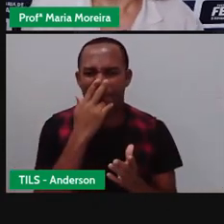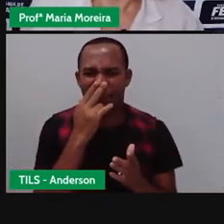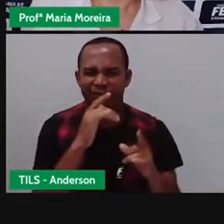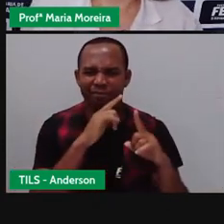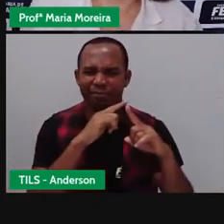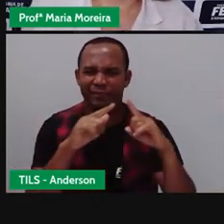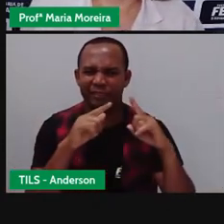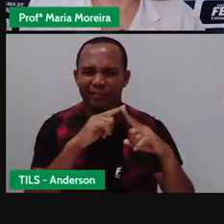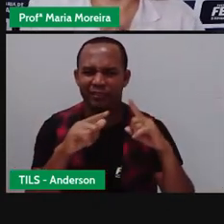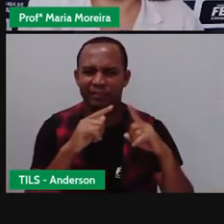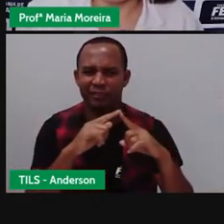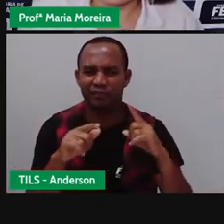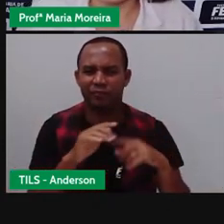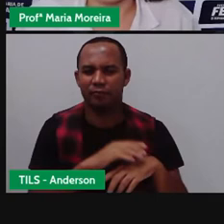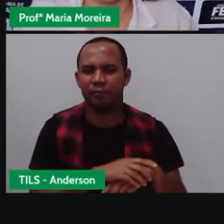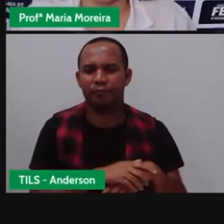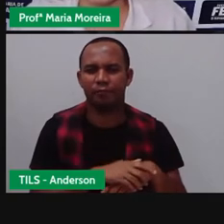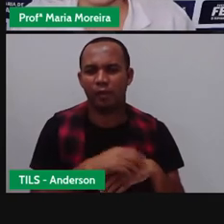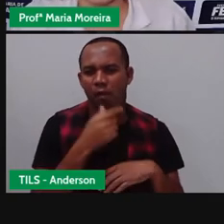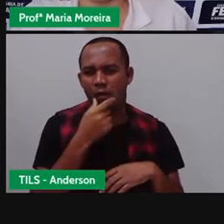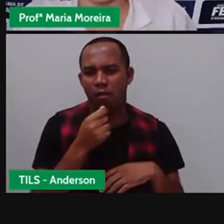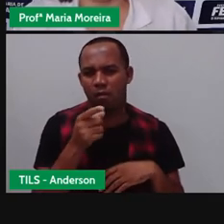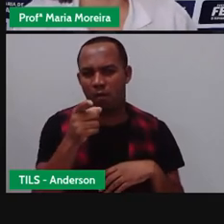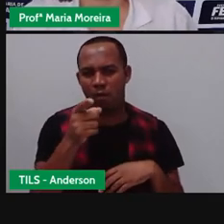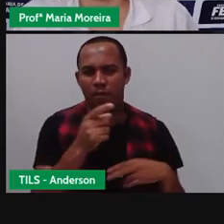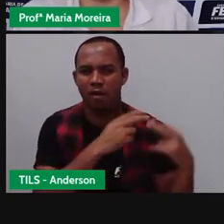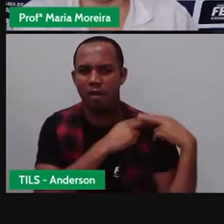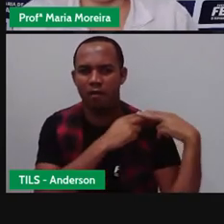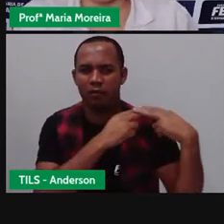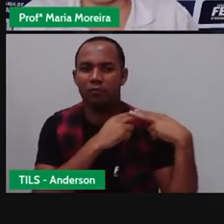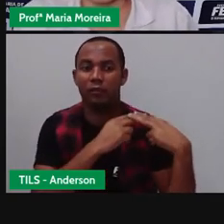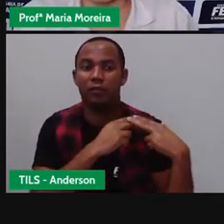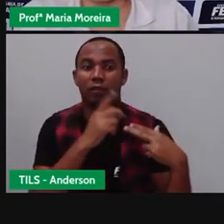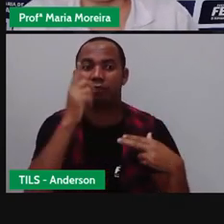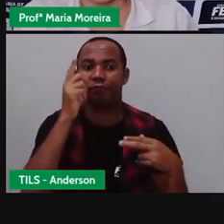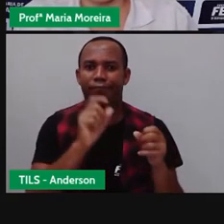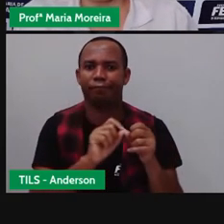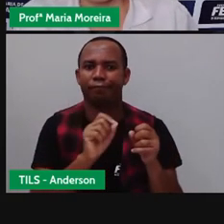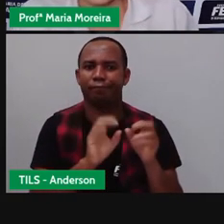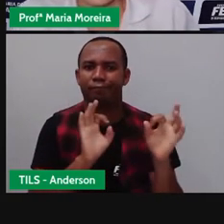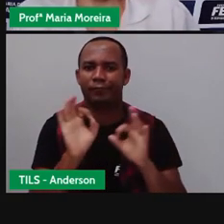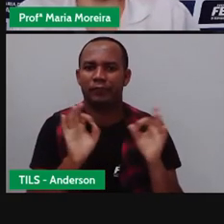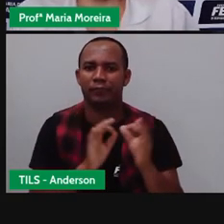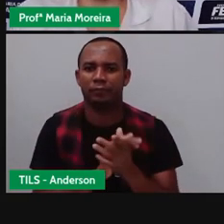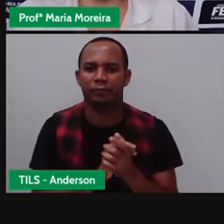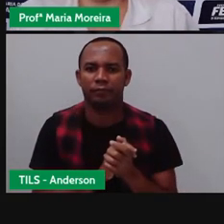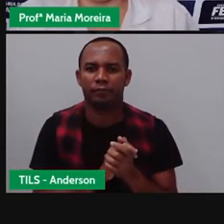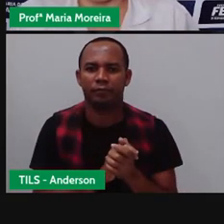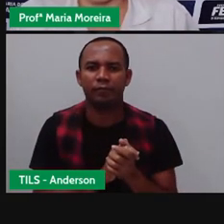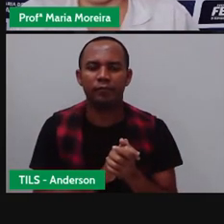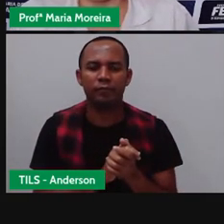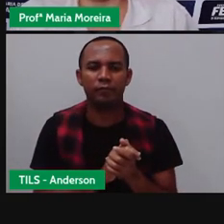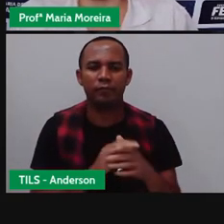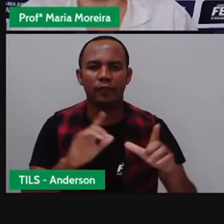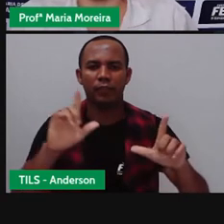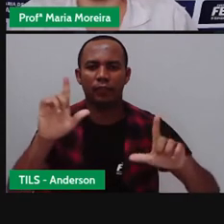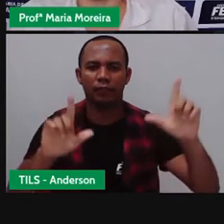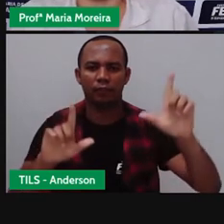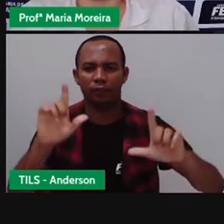ele um dos pioneiros aí na construção da TV. As estações de TV